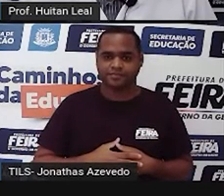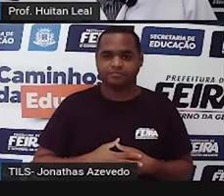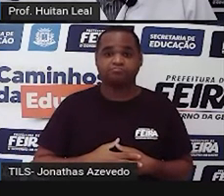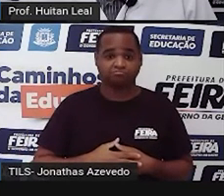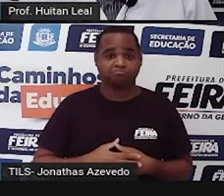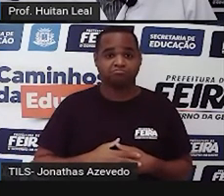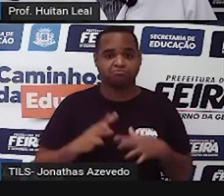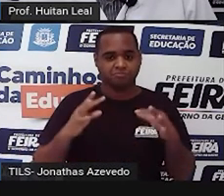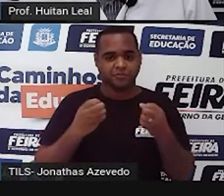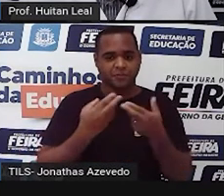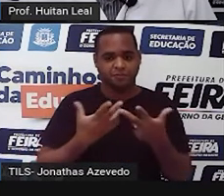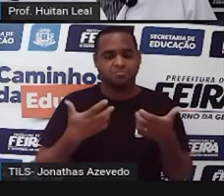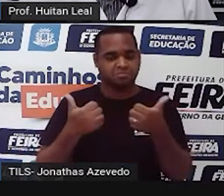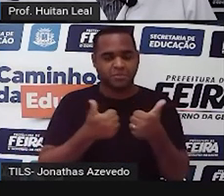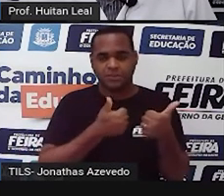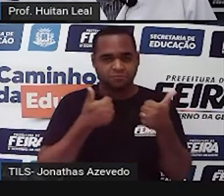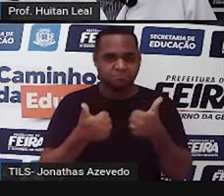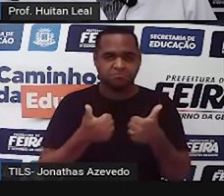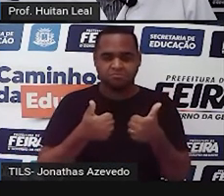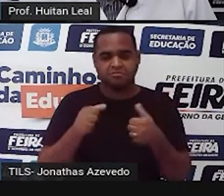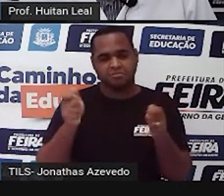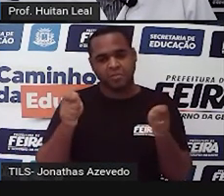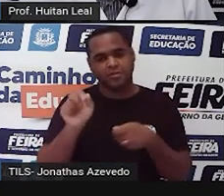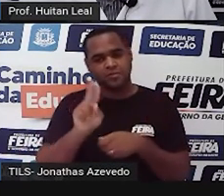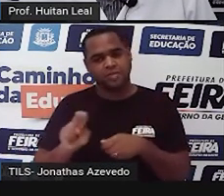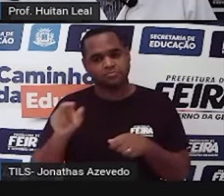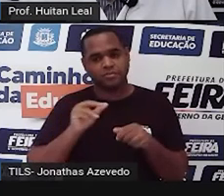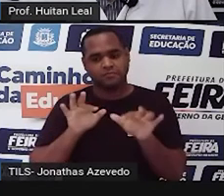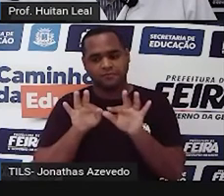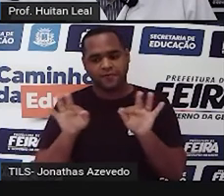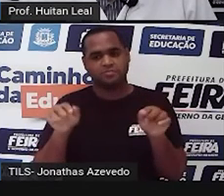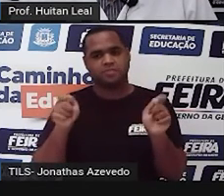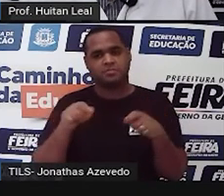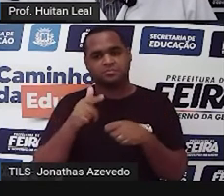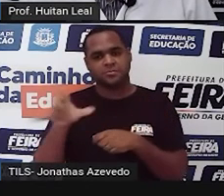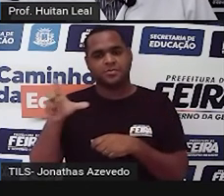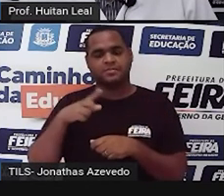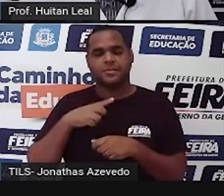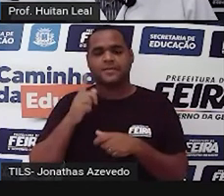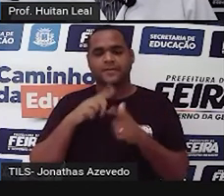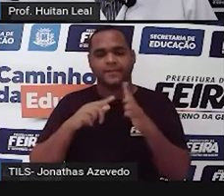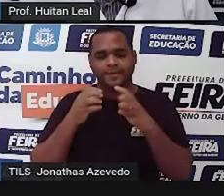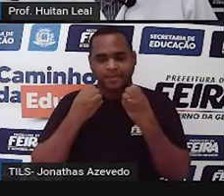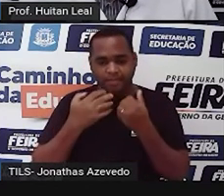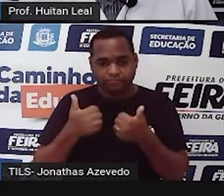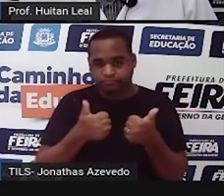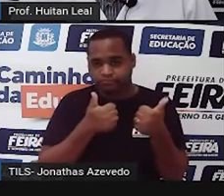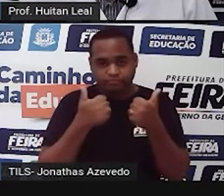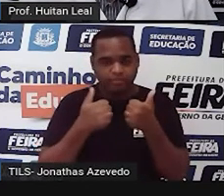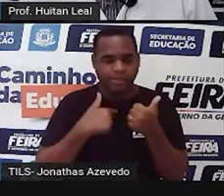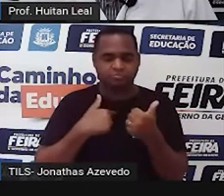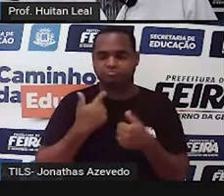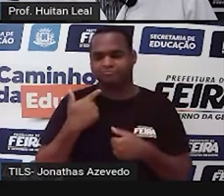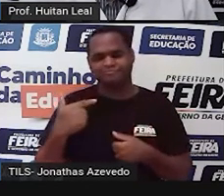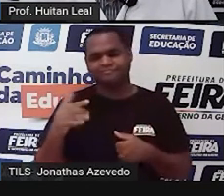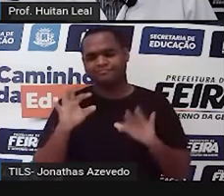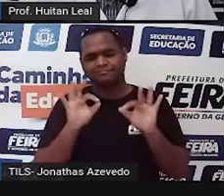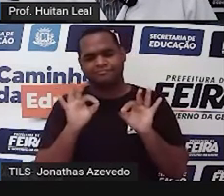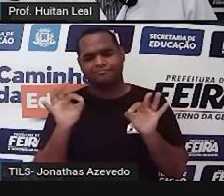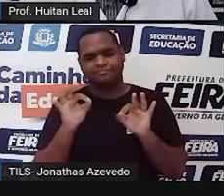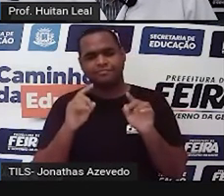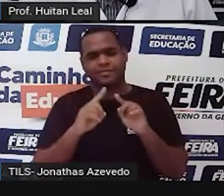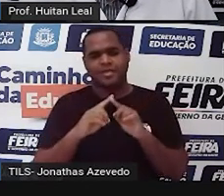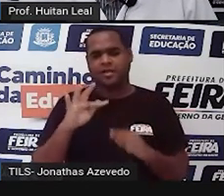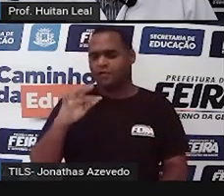todos foram bem. Eu poderia utilizar essa frase invertida. Todos foram bem. Fora eu, ou seja, menos eu. Fora